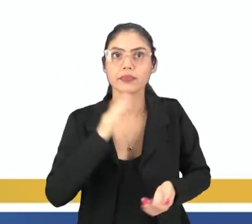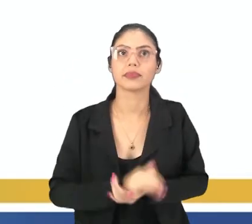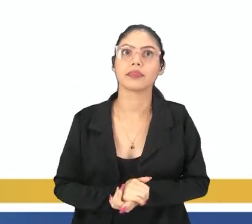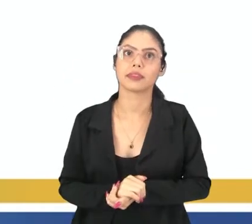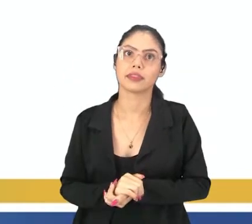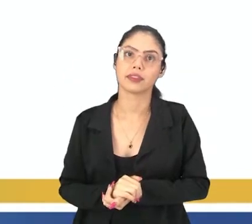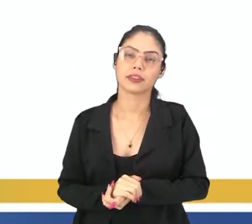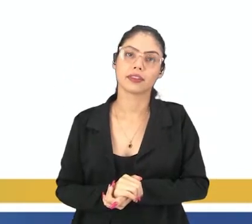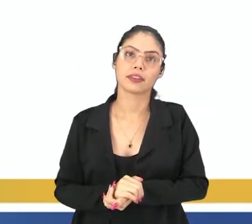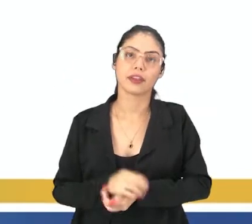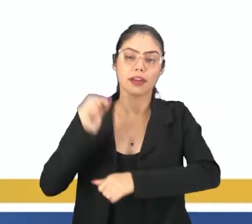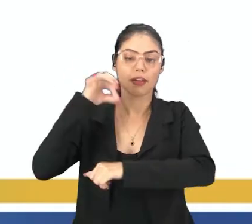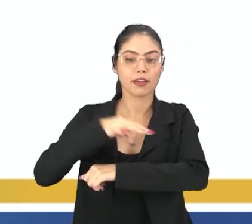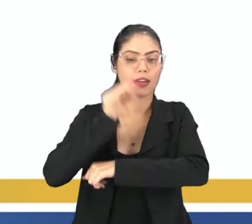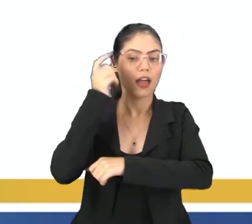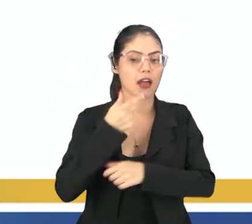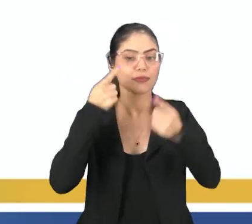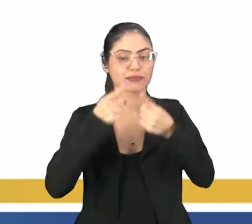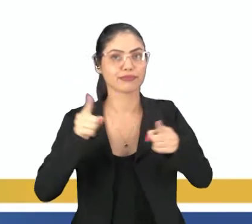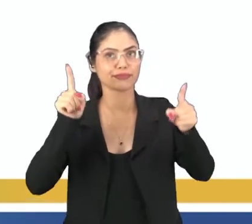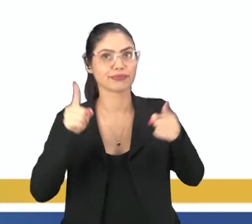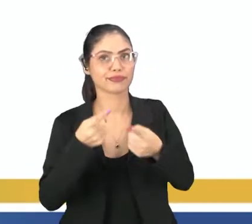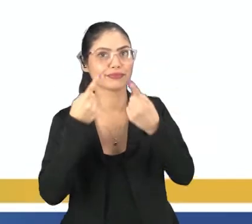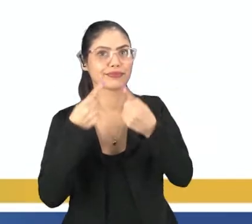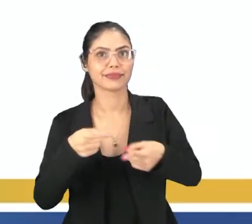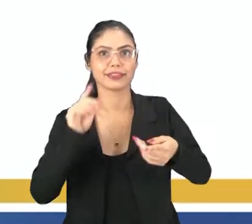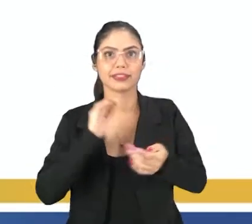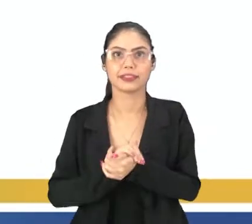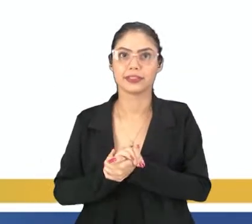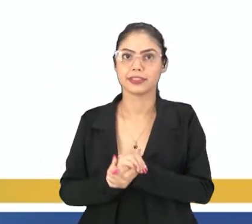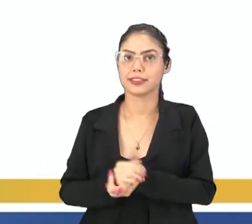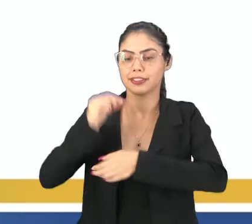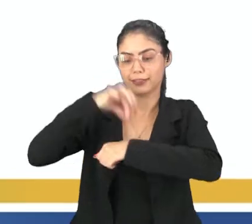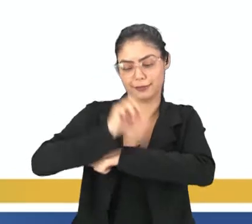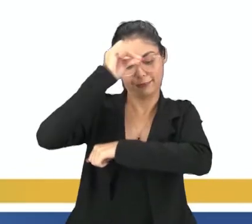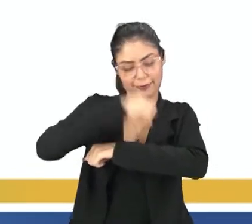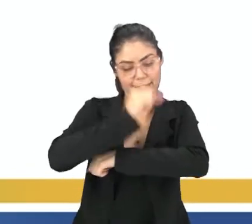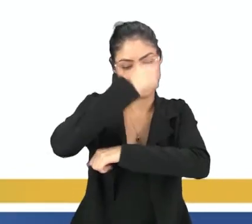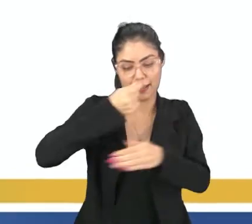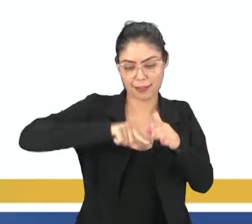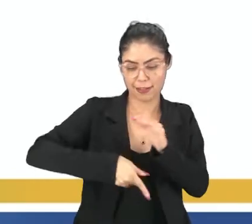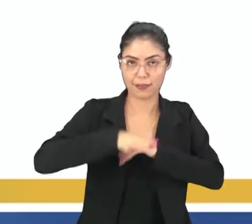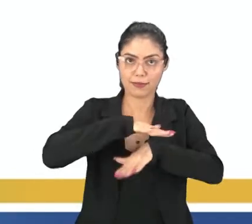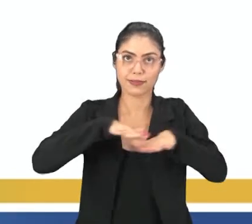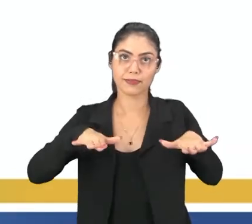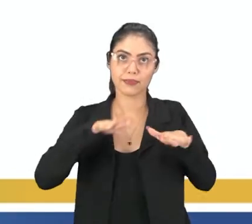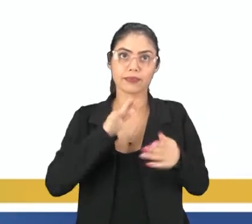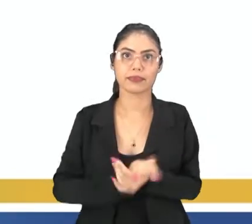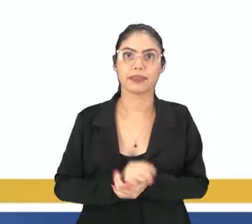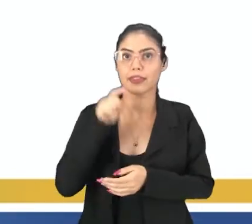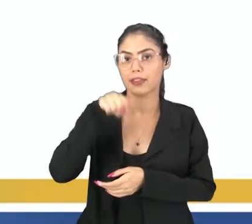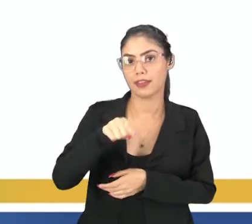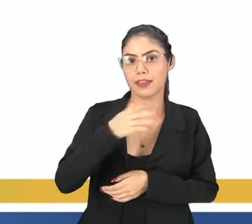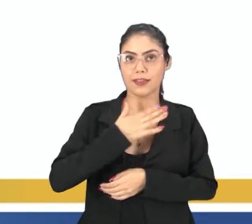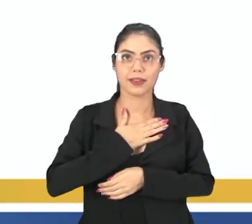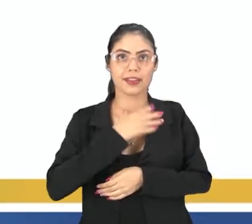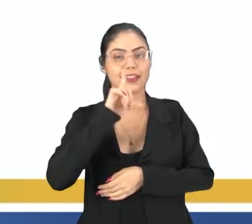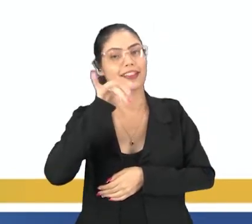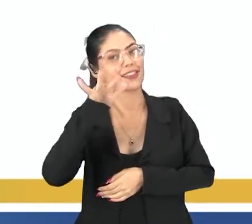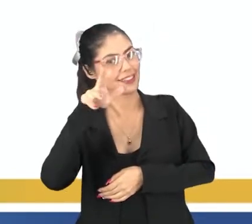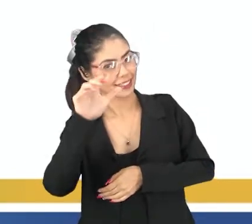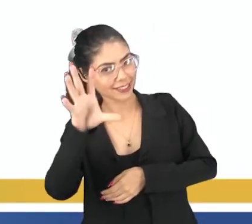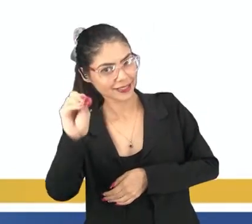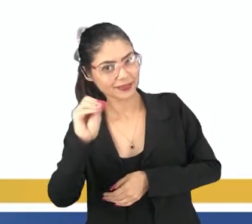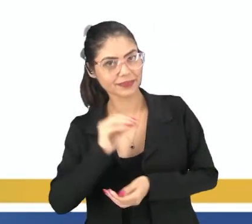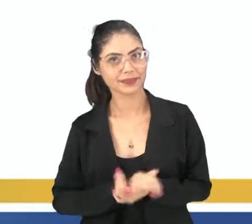A cigarra e sua canção? E o grilinho dentro do chão? Este é o meu